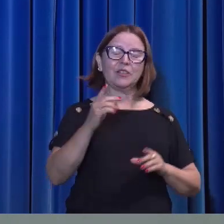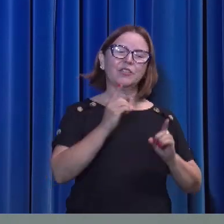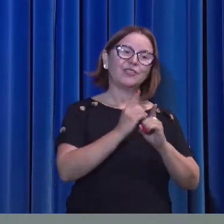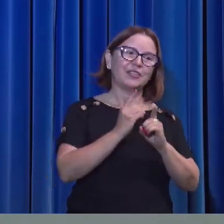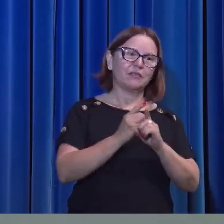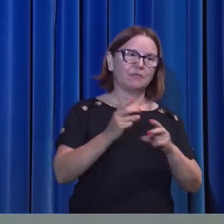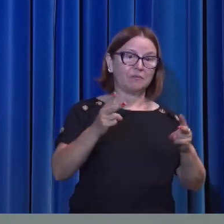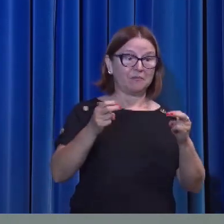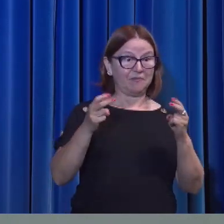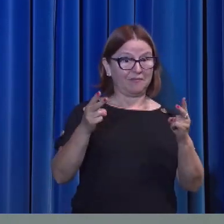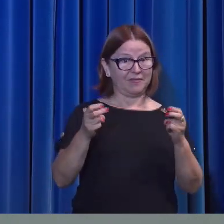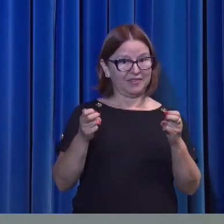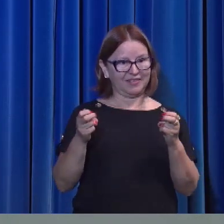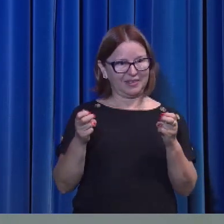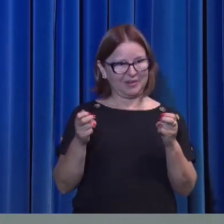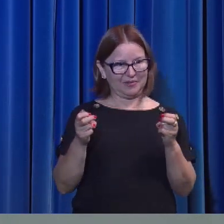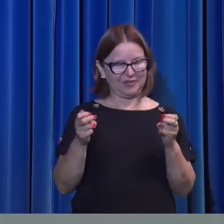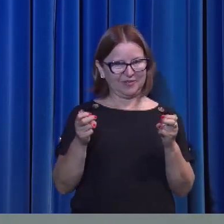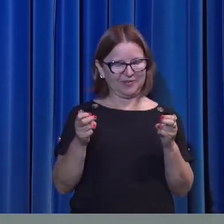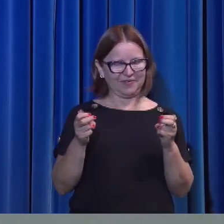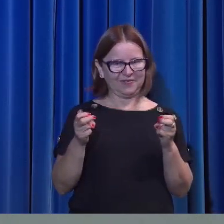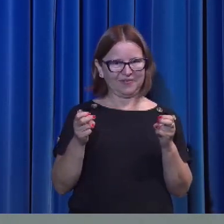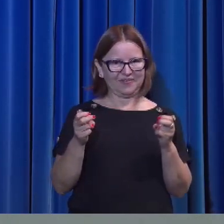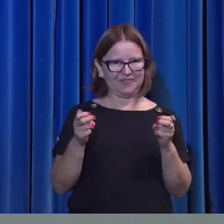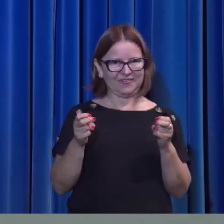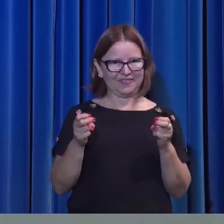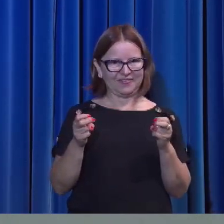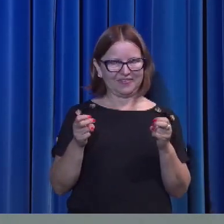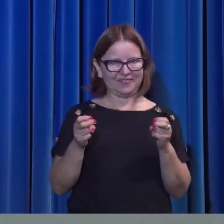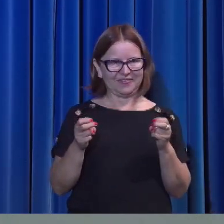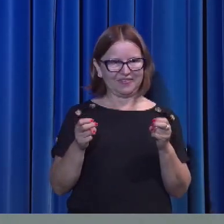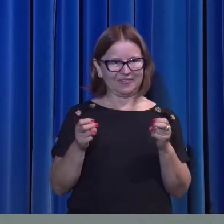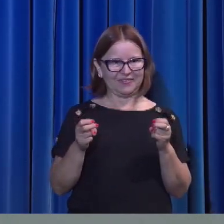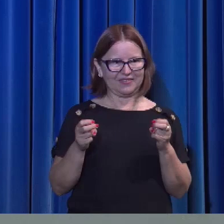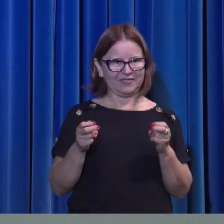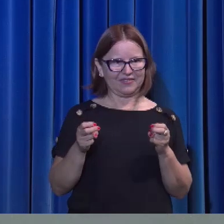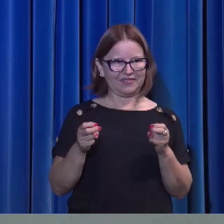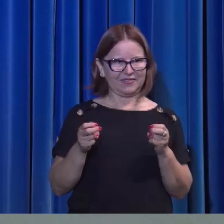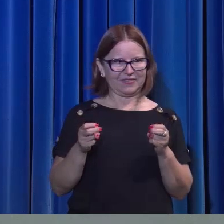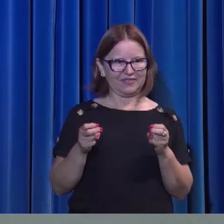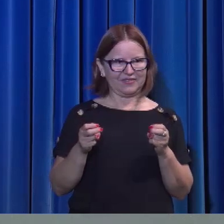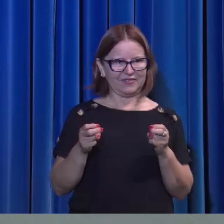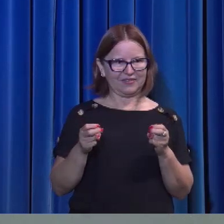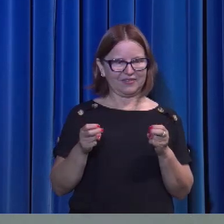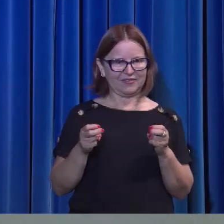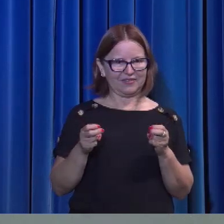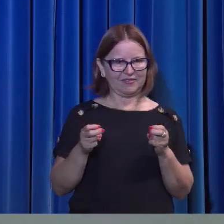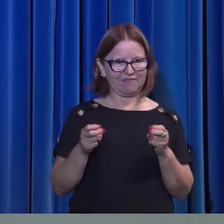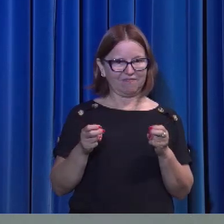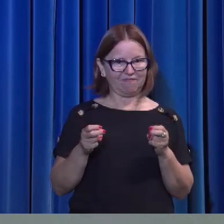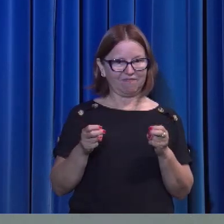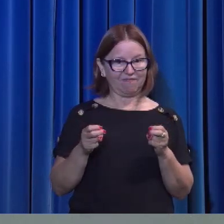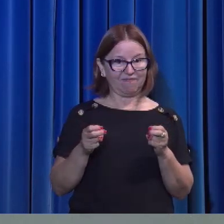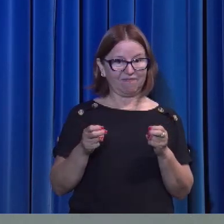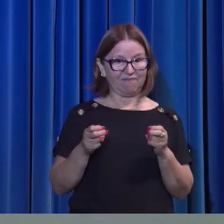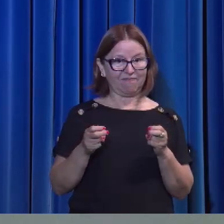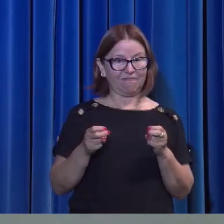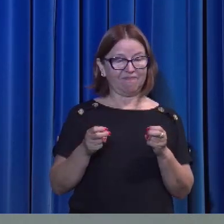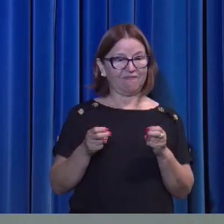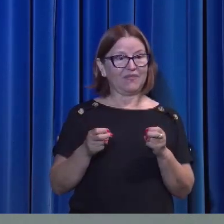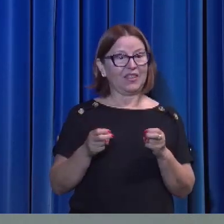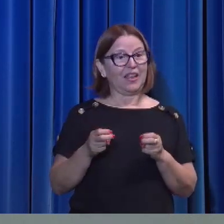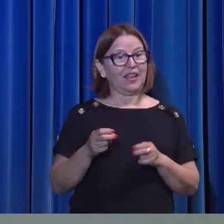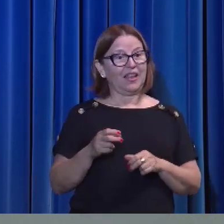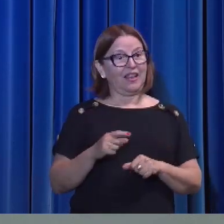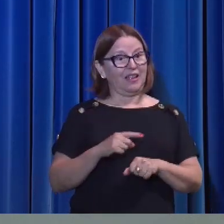perceberam que a coisa não ia ficar fácil. Que